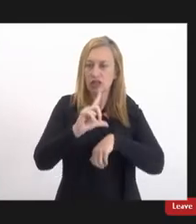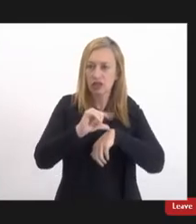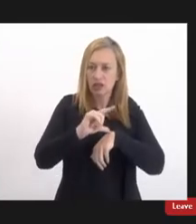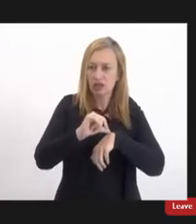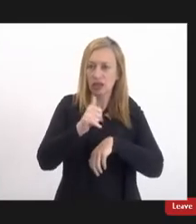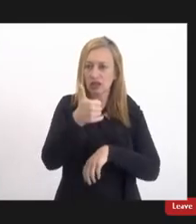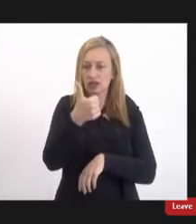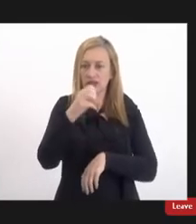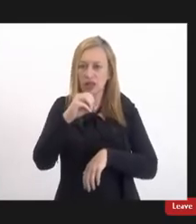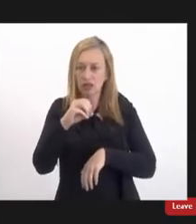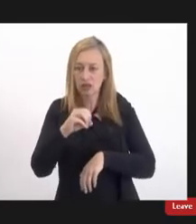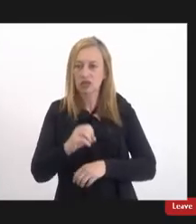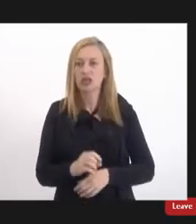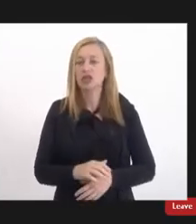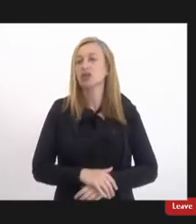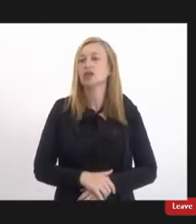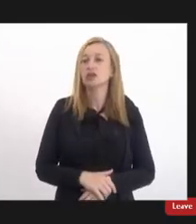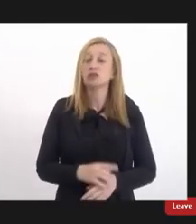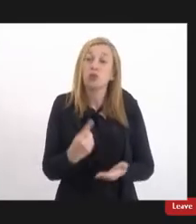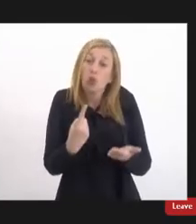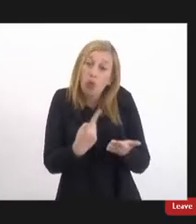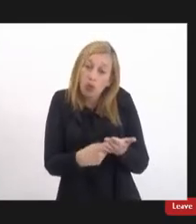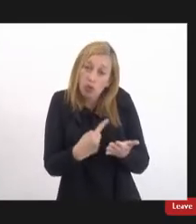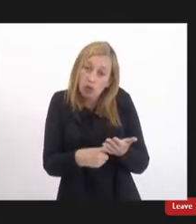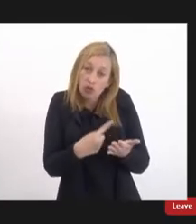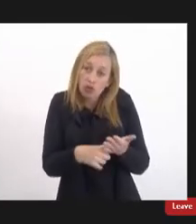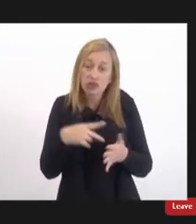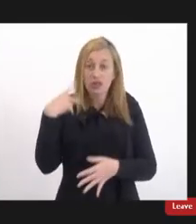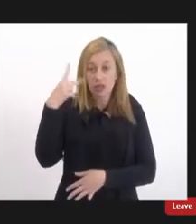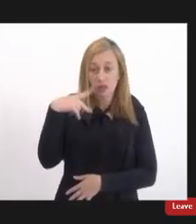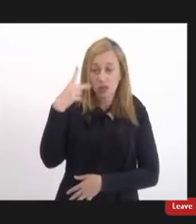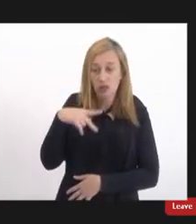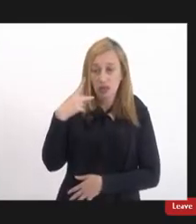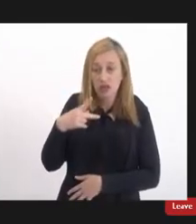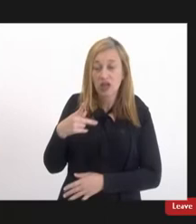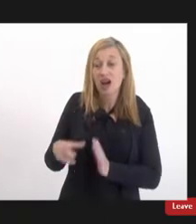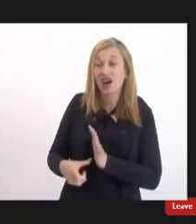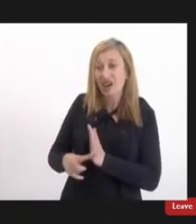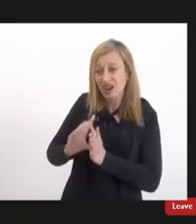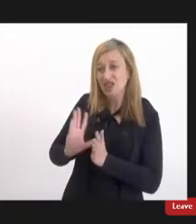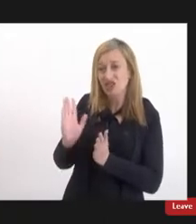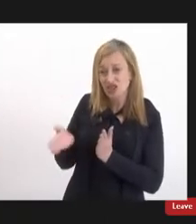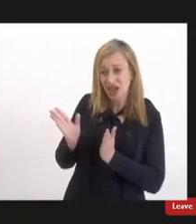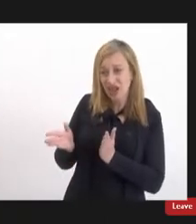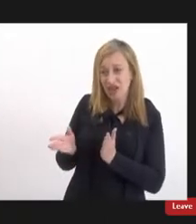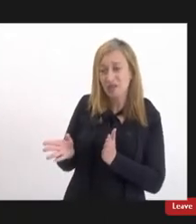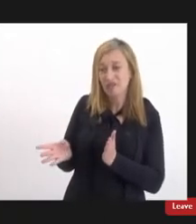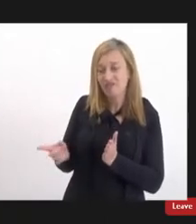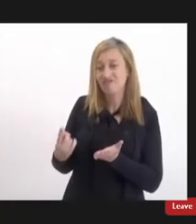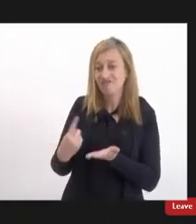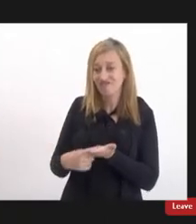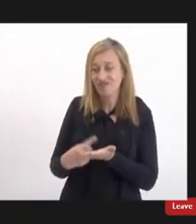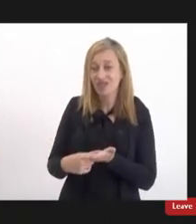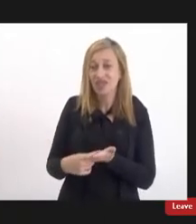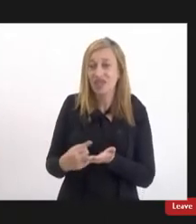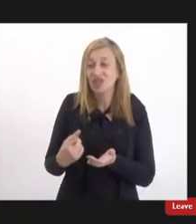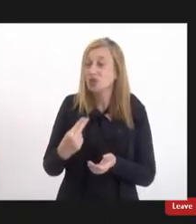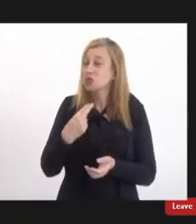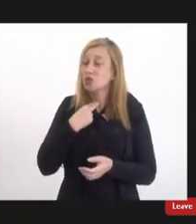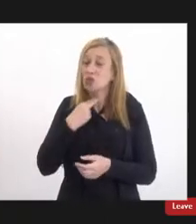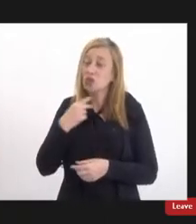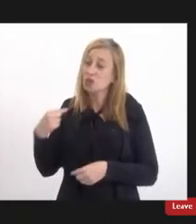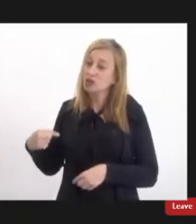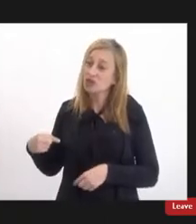em virtude de compromisso parlamentar agendado anteriormente me impossibilita de